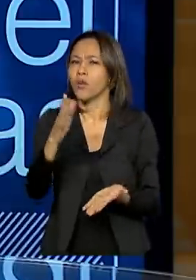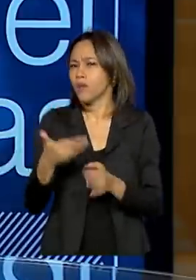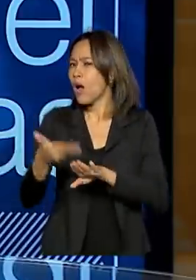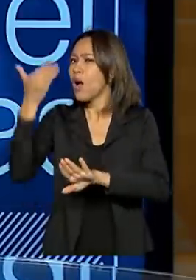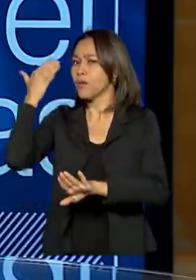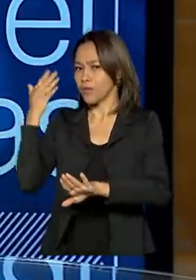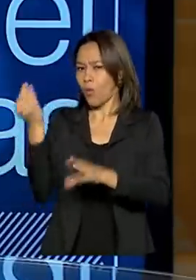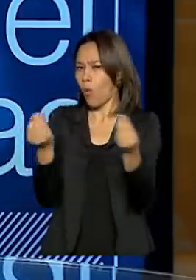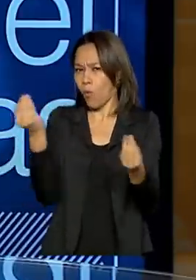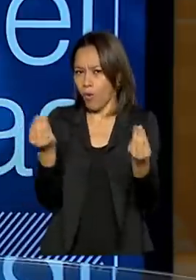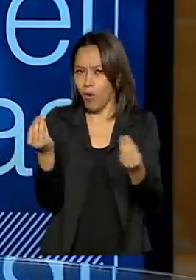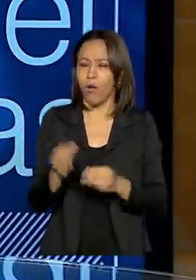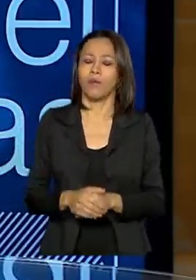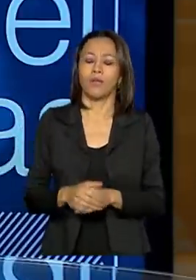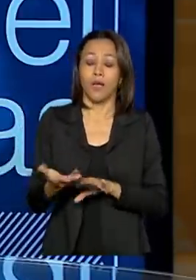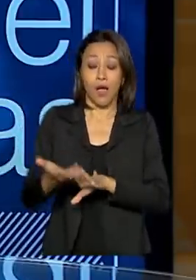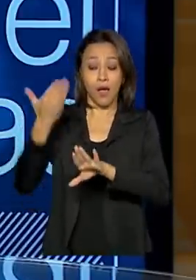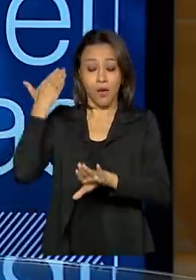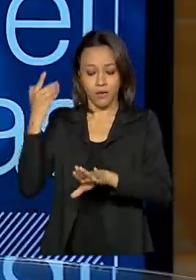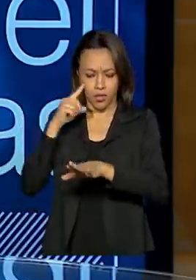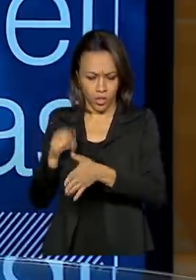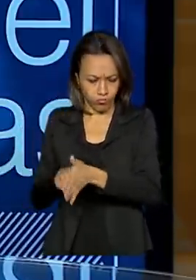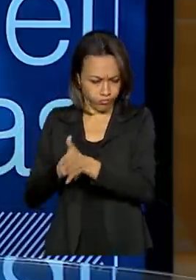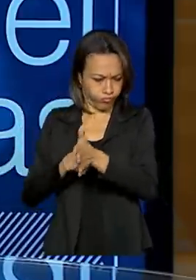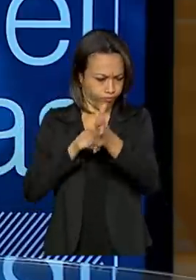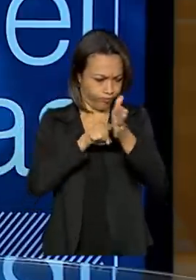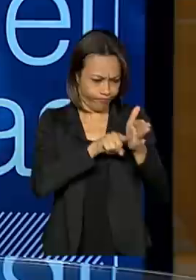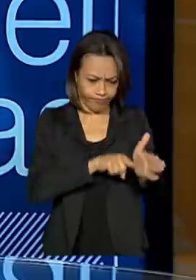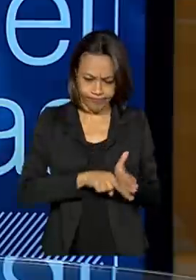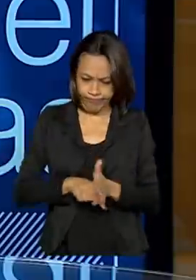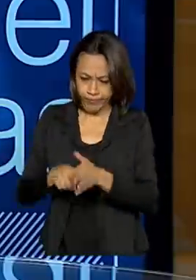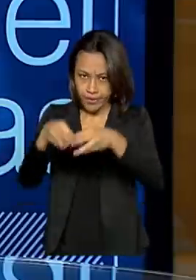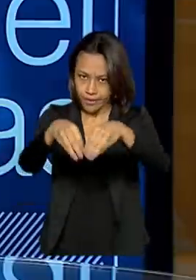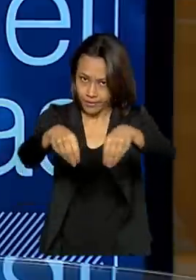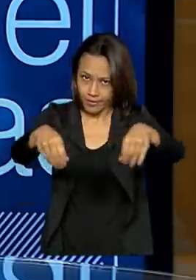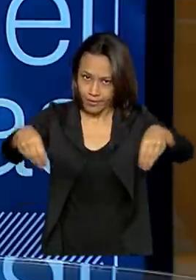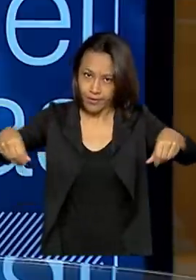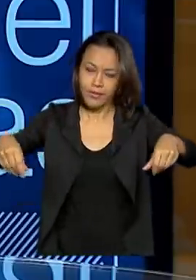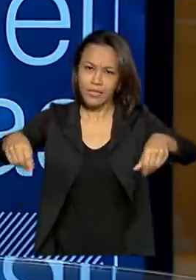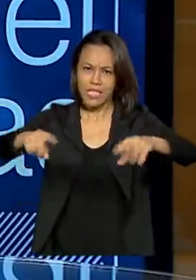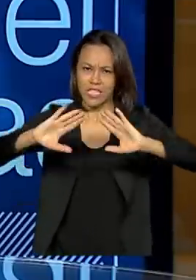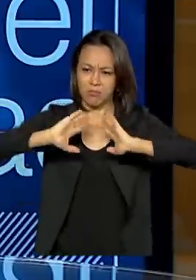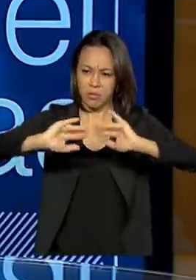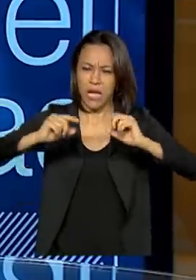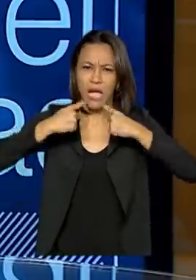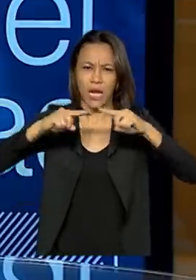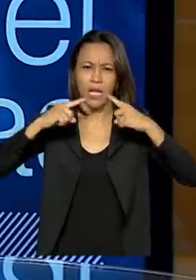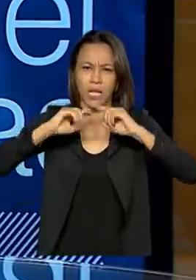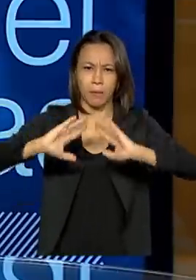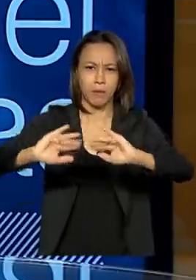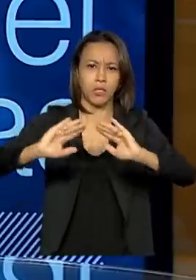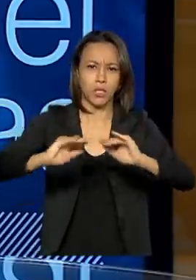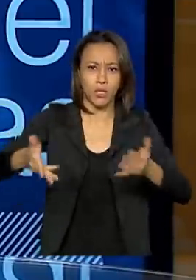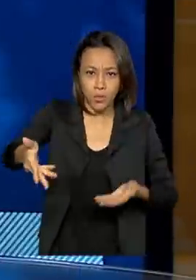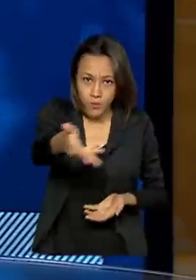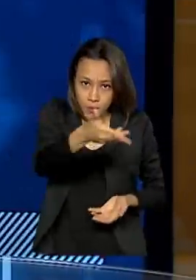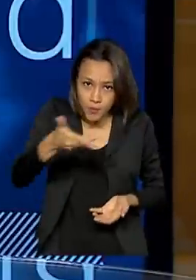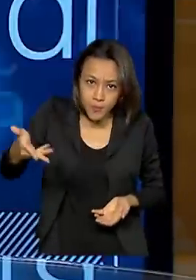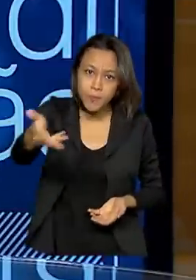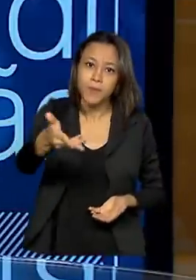Antigamente, você tinha o início do estudo, aí você tem, através da reivindicação, aí você tem a